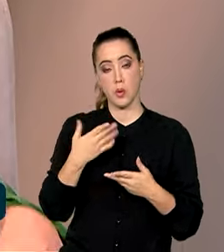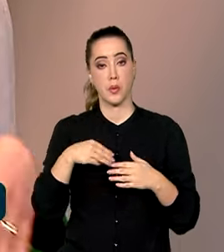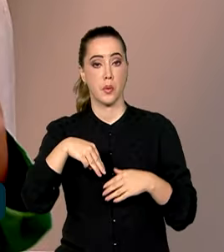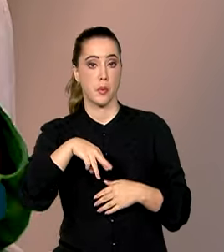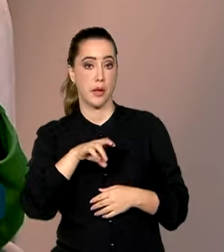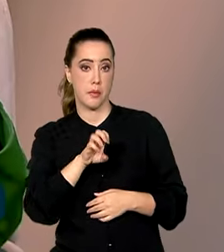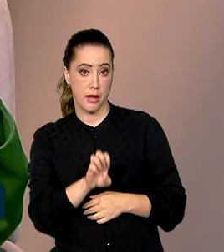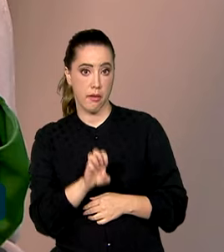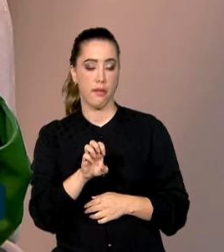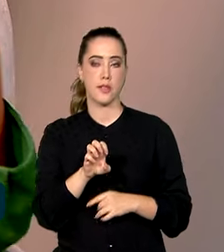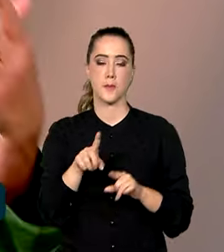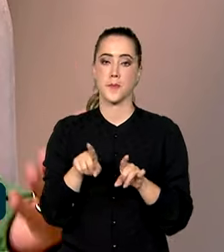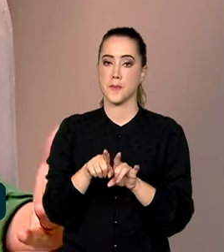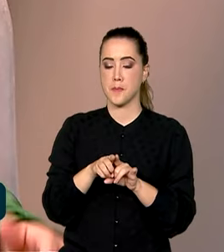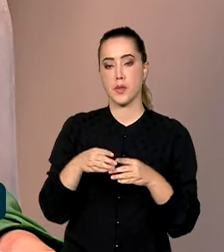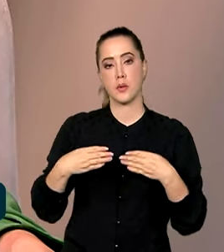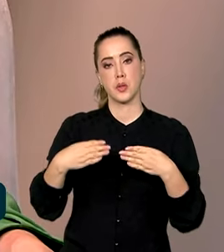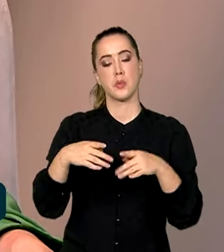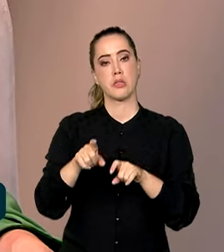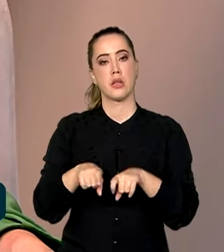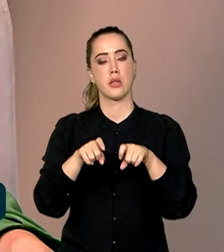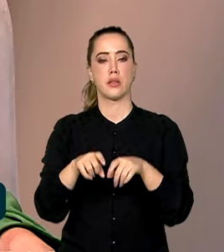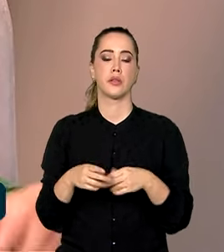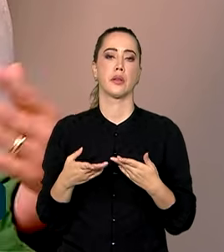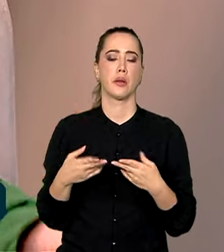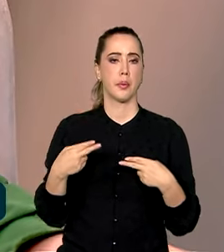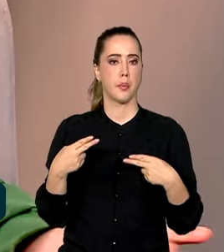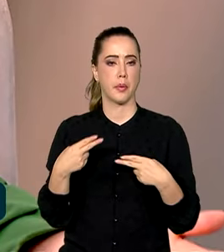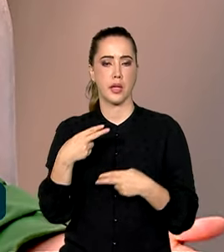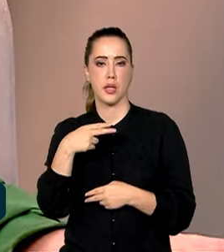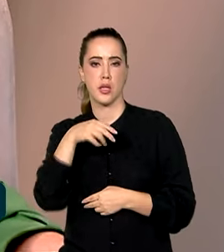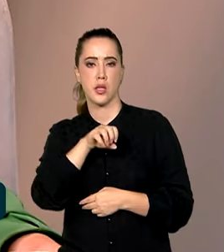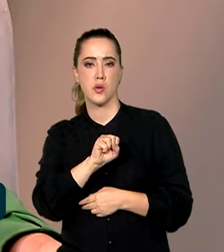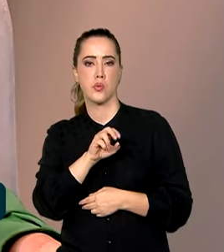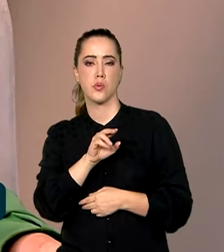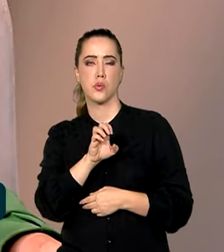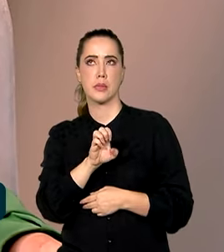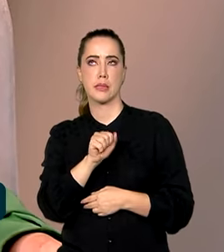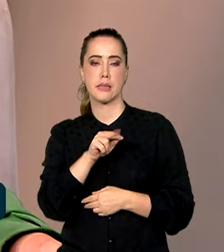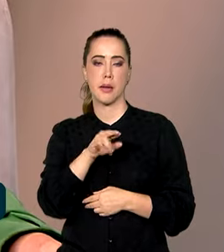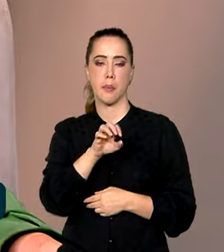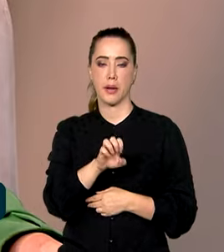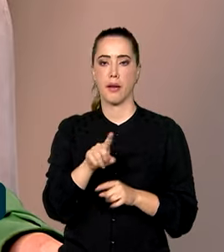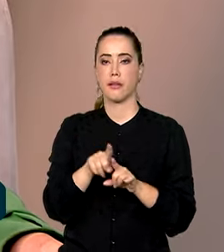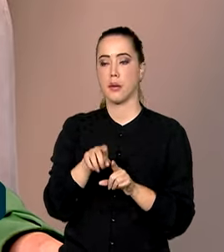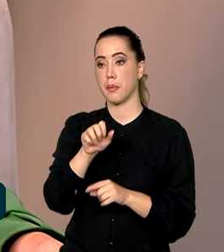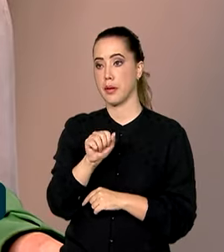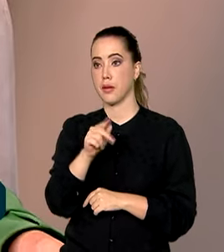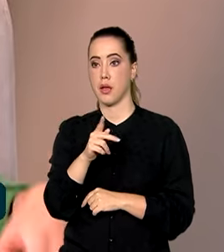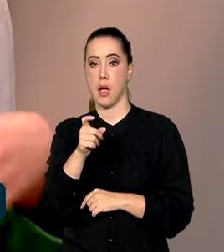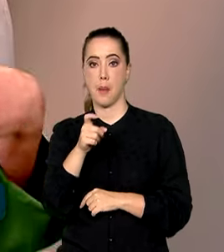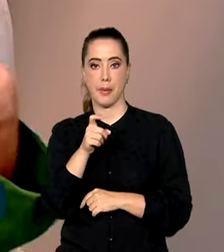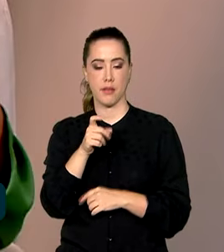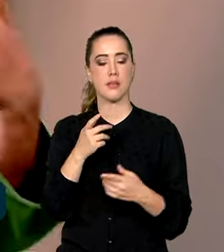Exteriores, o Ministério da Agricultura, o SEBRAE, a Apex Brasil, que é a Agência de Promoção de Exportações, agora a Embratur,